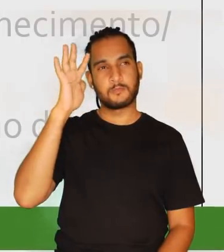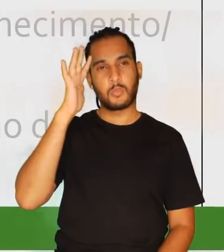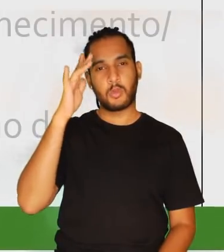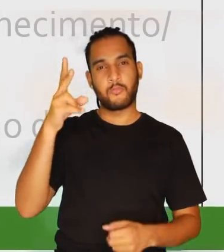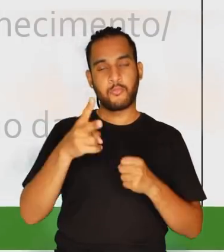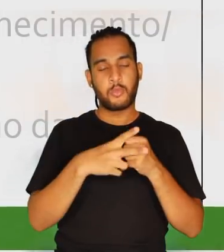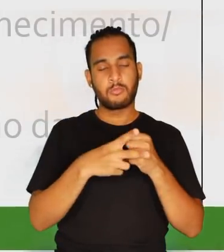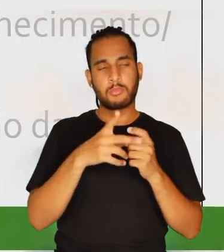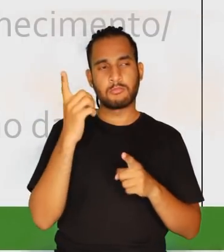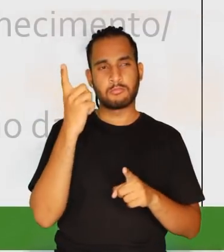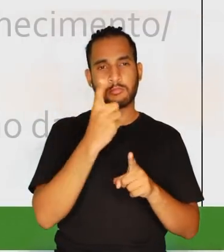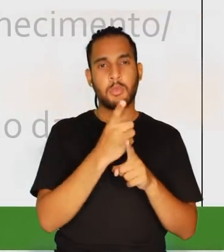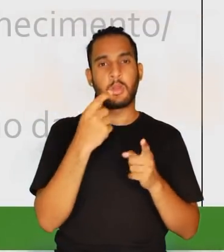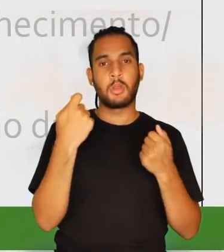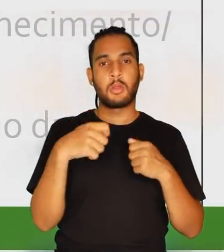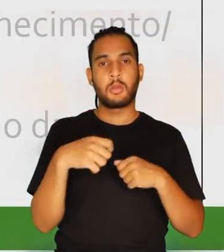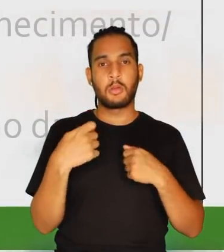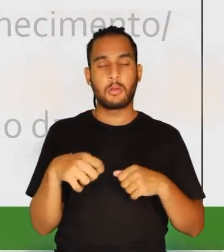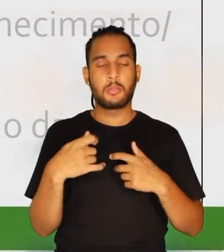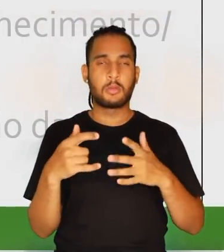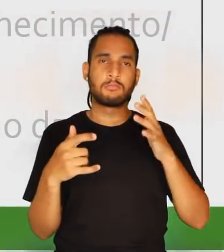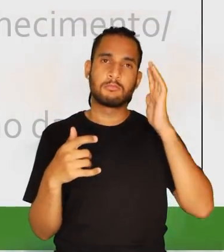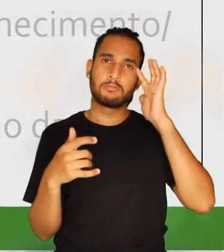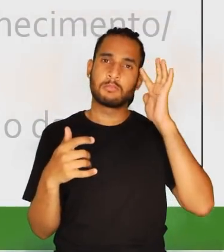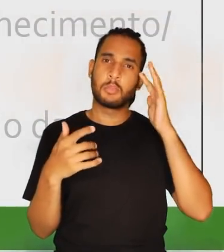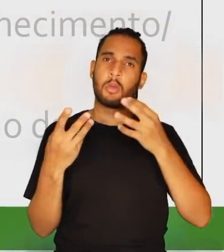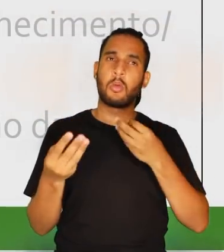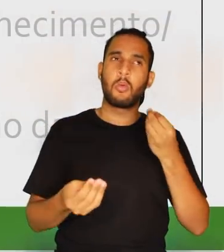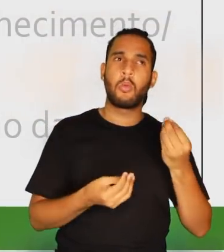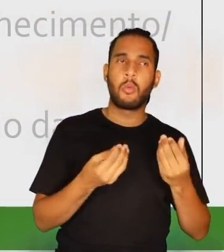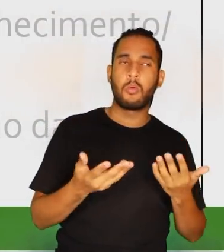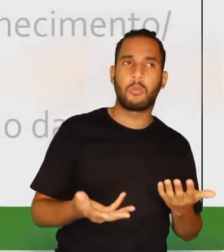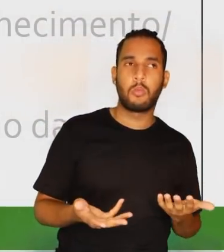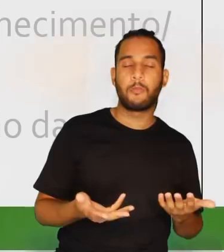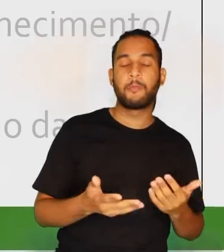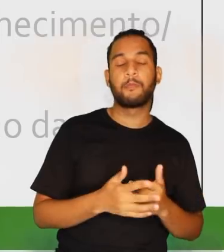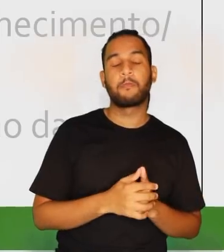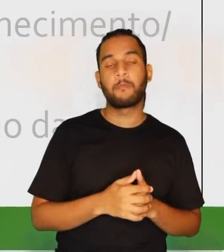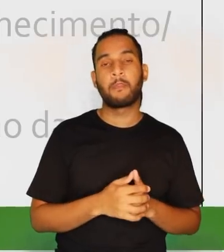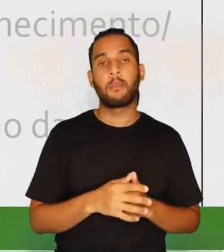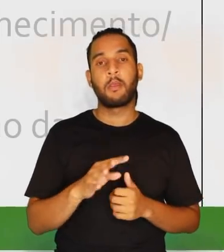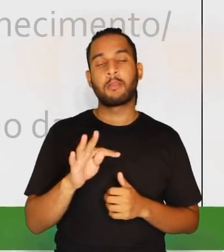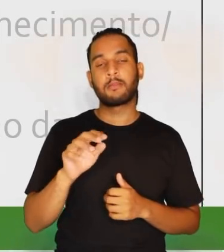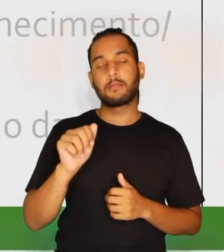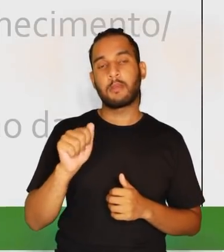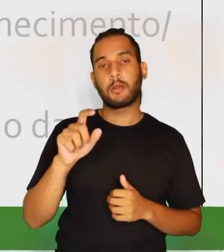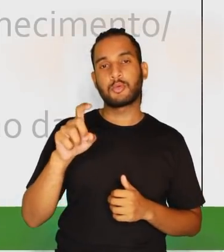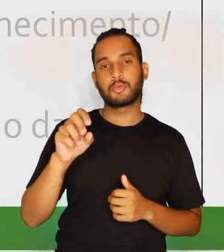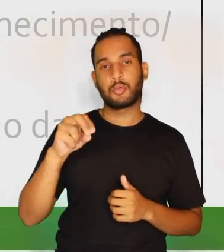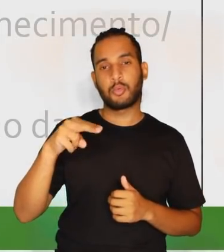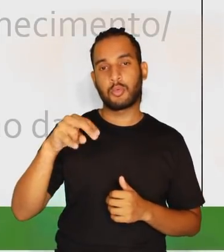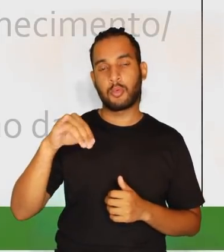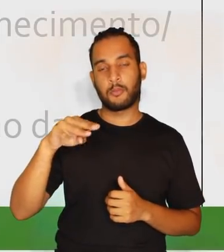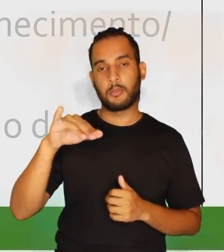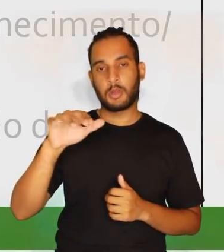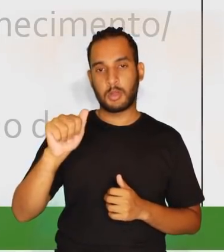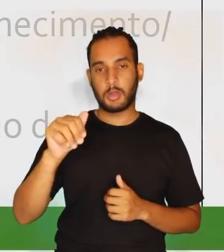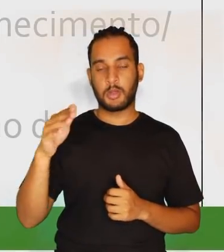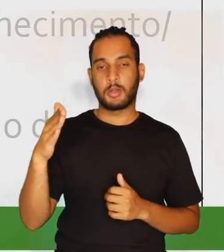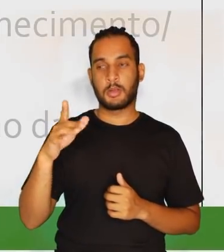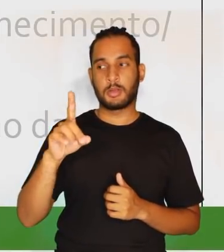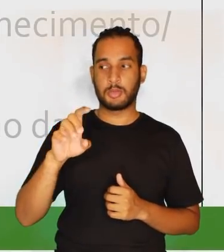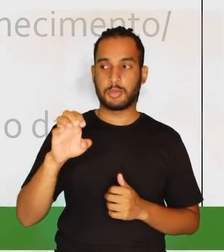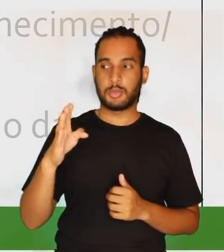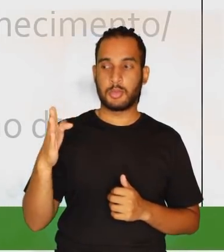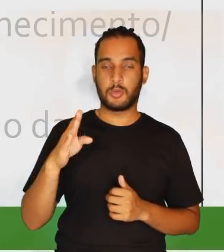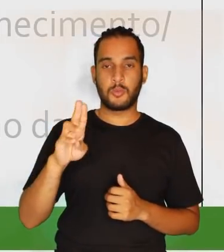verbo identificar, eu tenho que pensar também na taxonomia de Bloom. Ah, mas isso é muito difícil. Talvez não. Se a gente